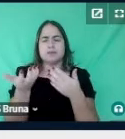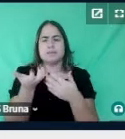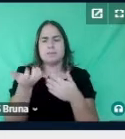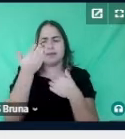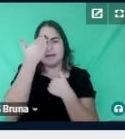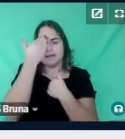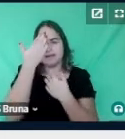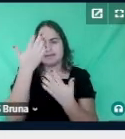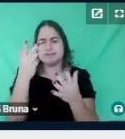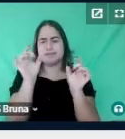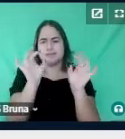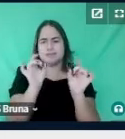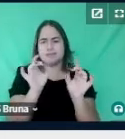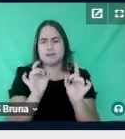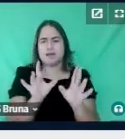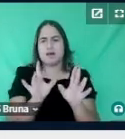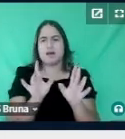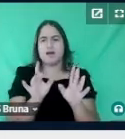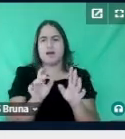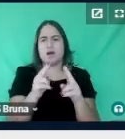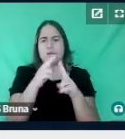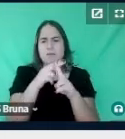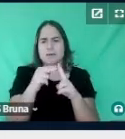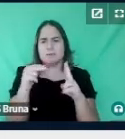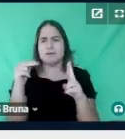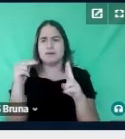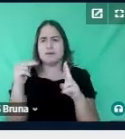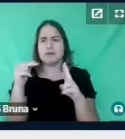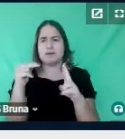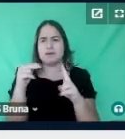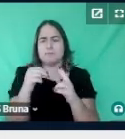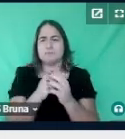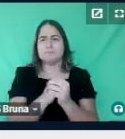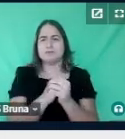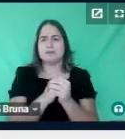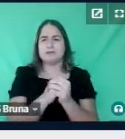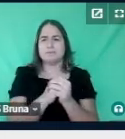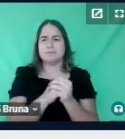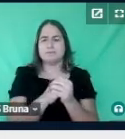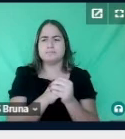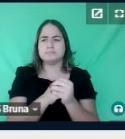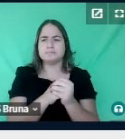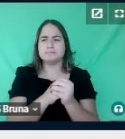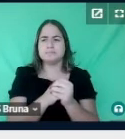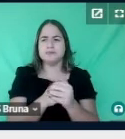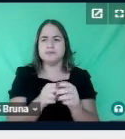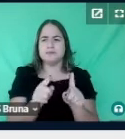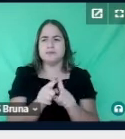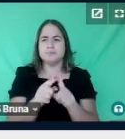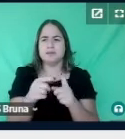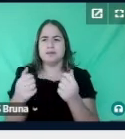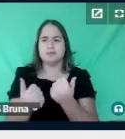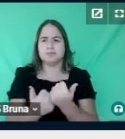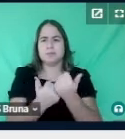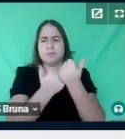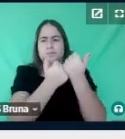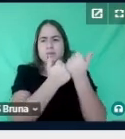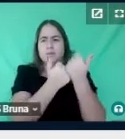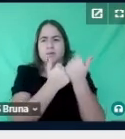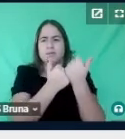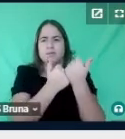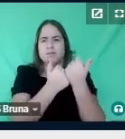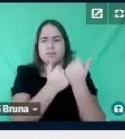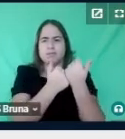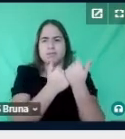especial à Universidade de Brasília, e pela, por todo o suporte aqui, com relação à